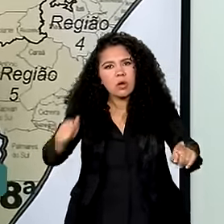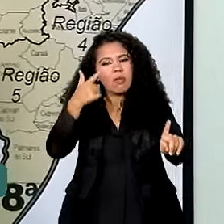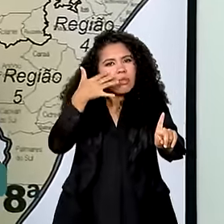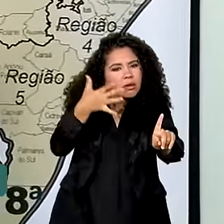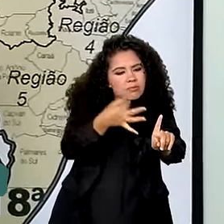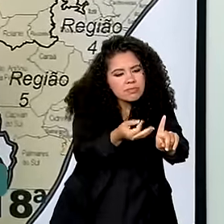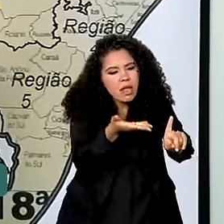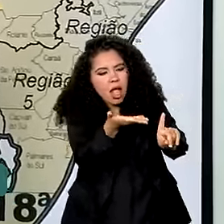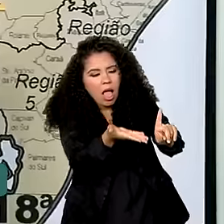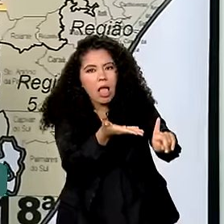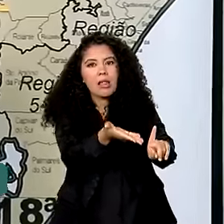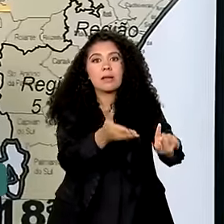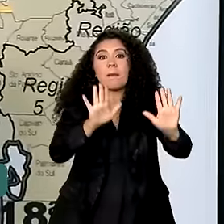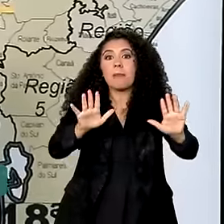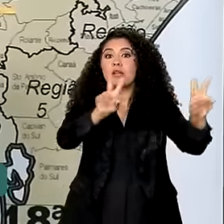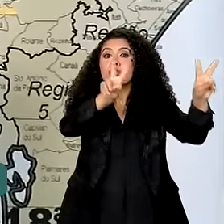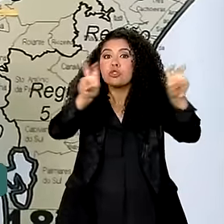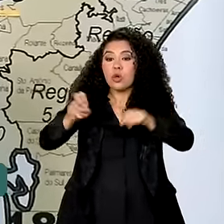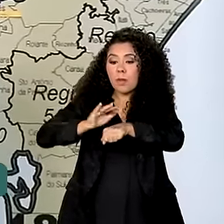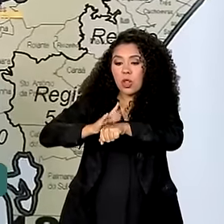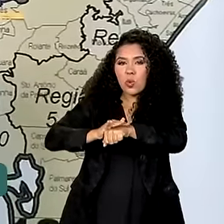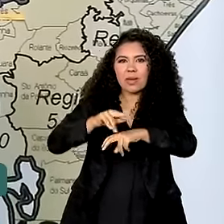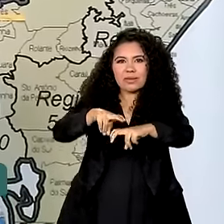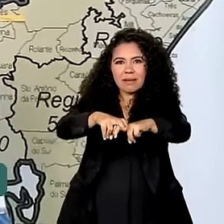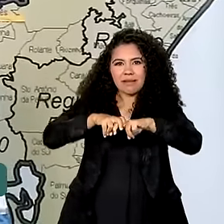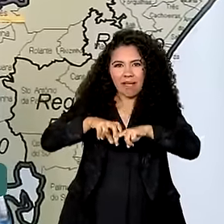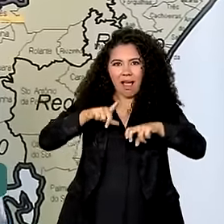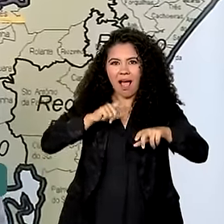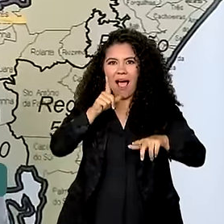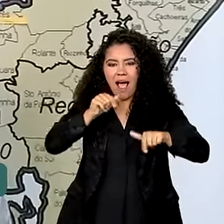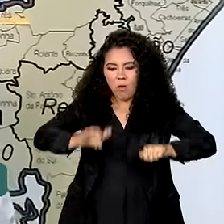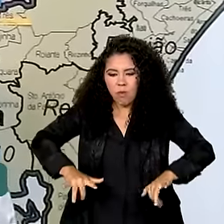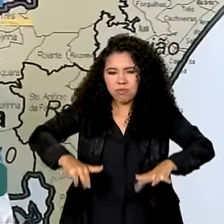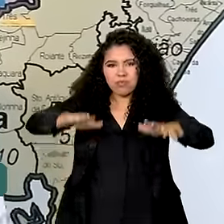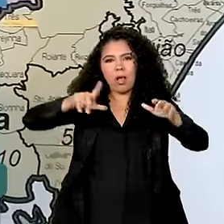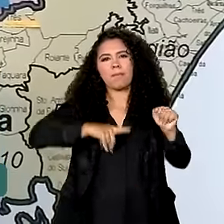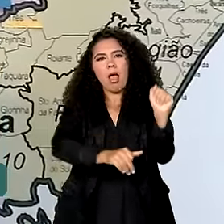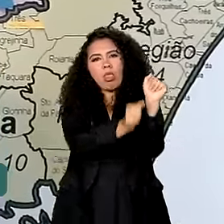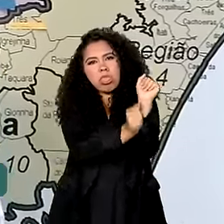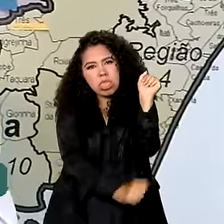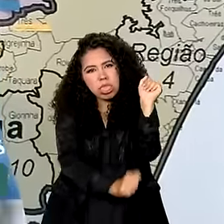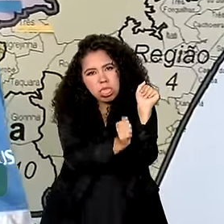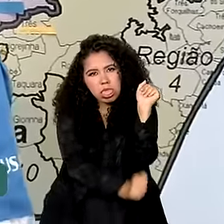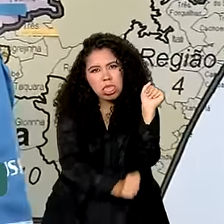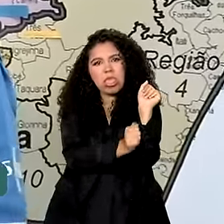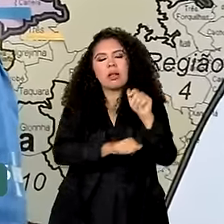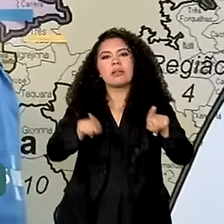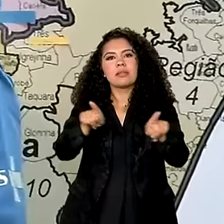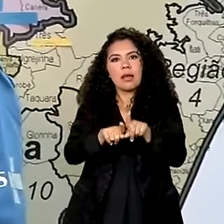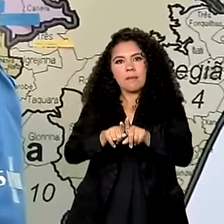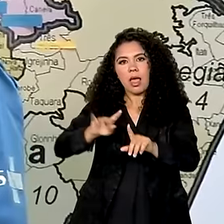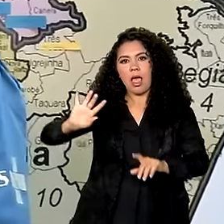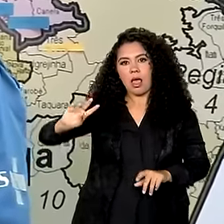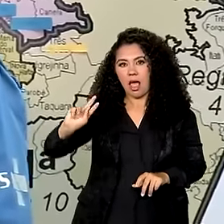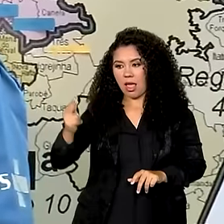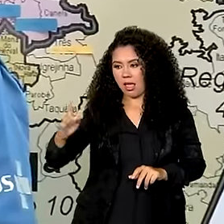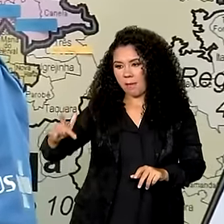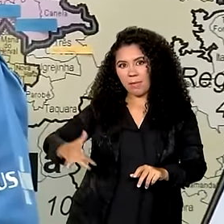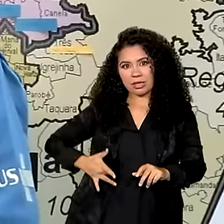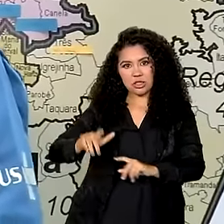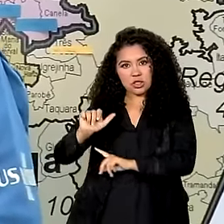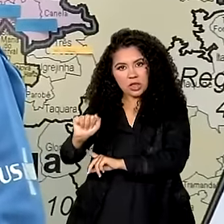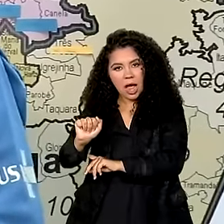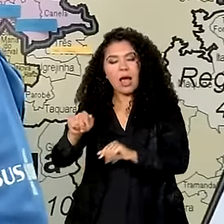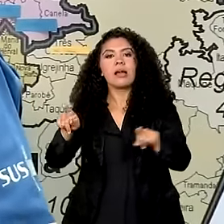vem as doenças que são relacionadas com as enchentes. As diarreias, a hepatite A e a leptospirose é uma delas.